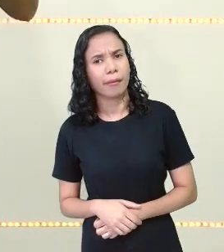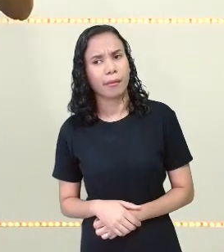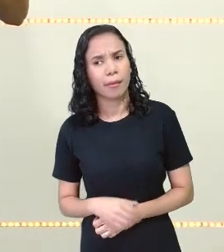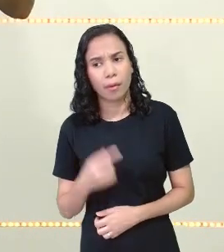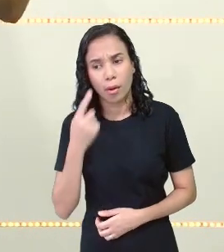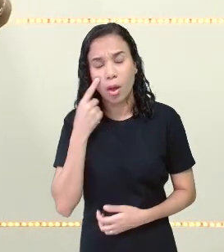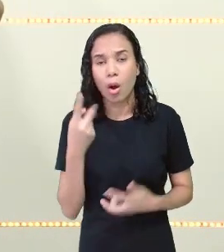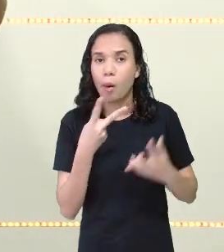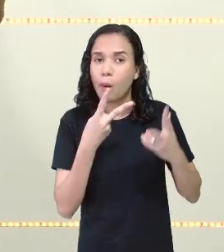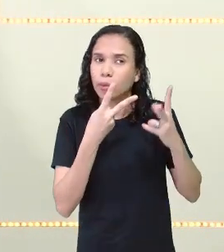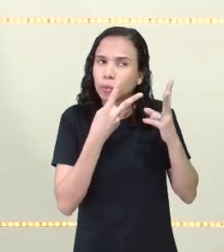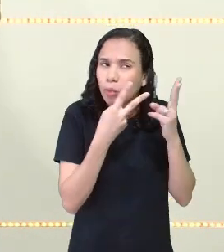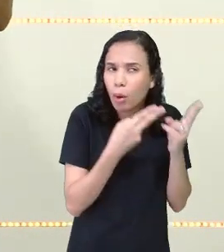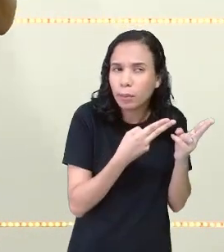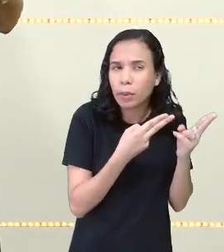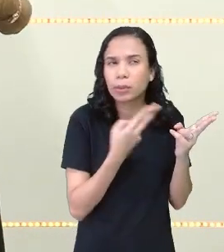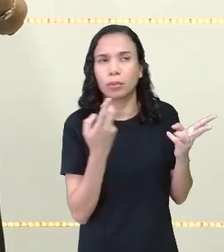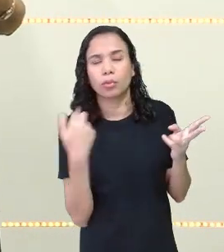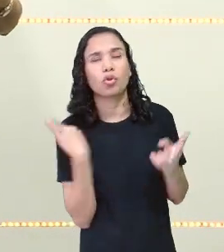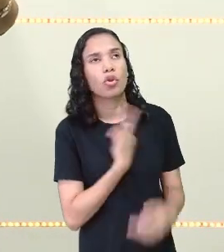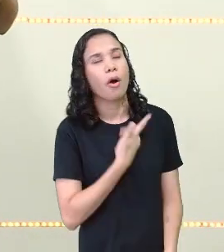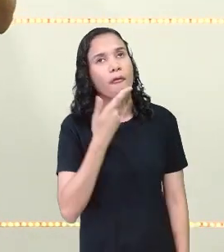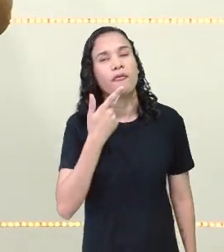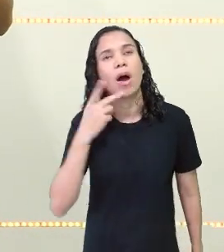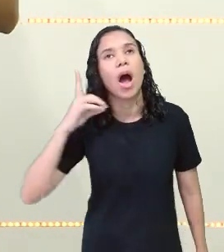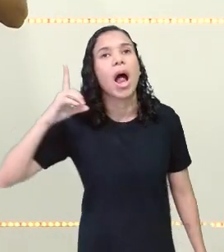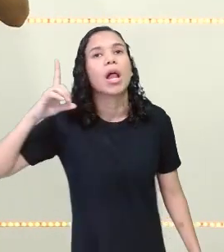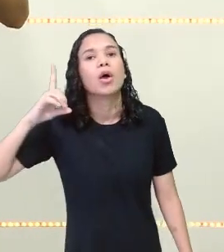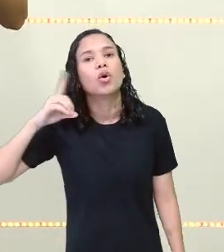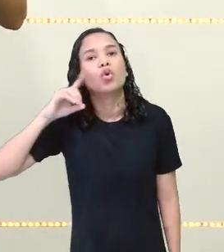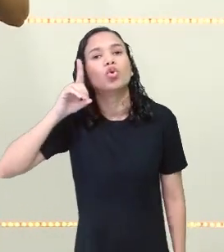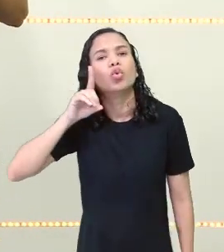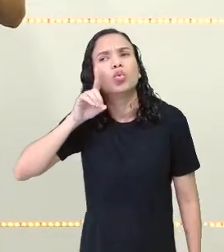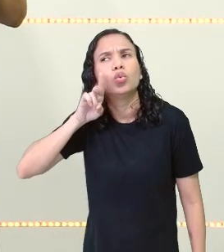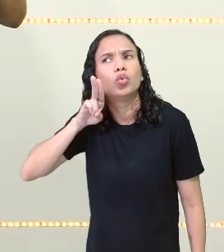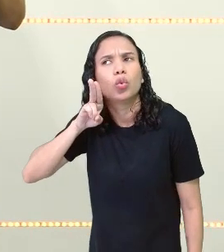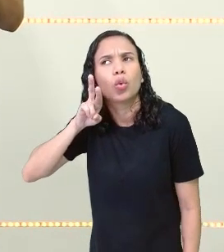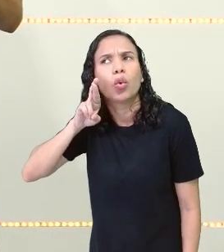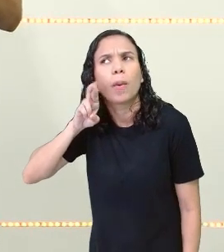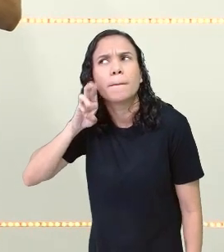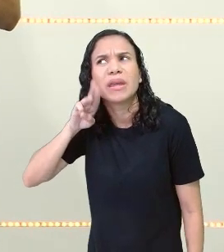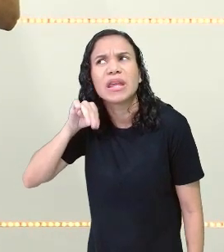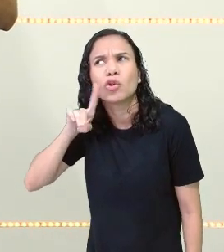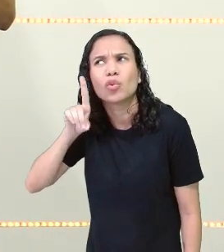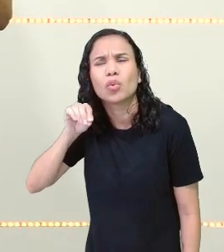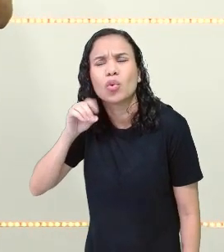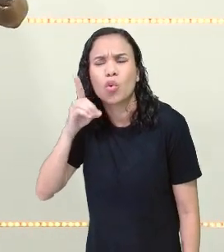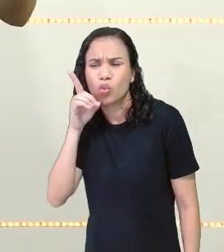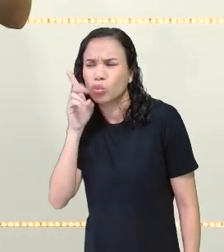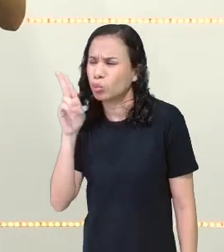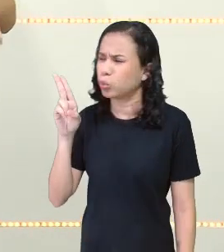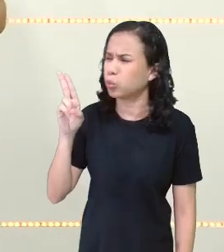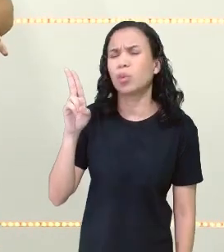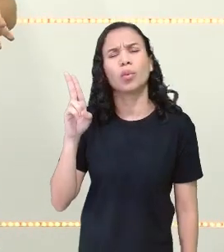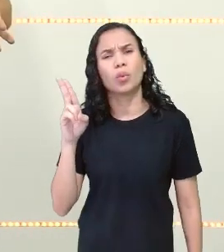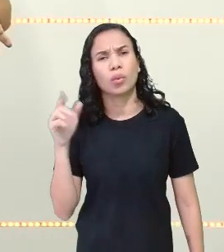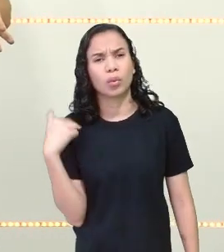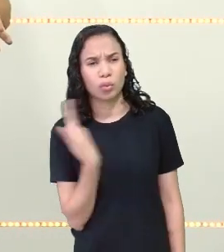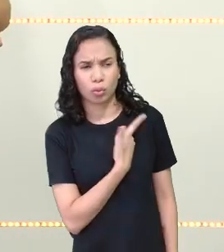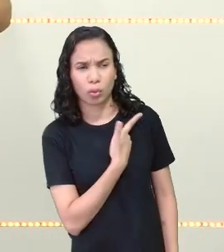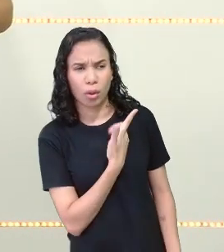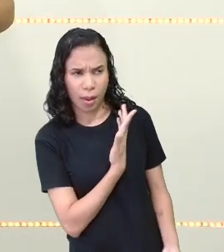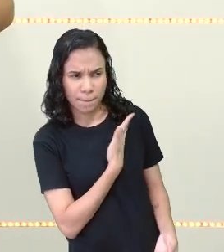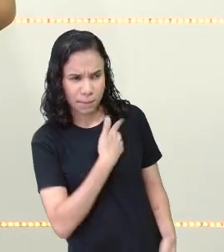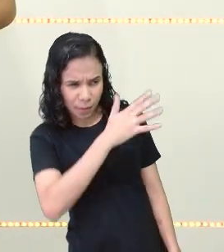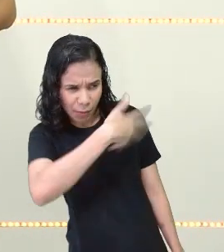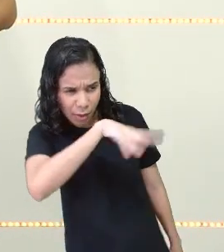palavra dormindo, a gente fala dormindo, né? Assim, com os nossos amigos, de forma coloquial, de forma informal.